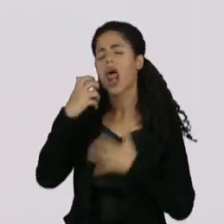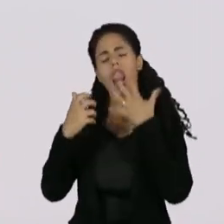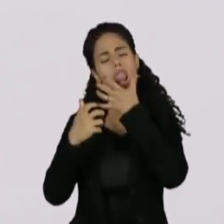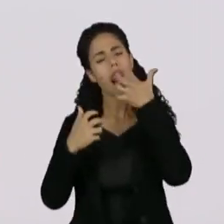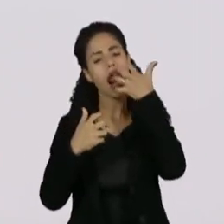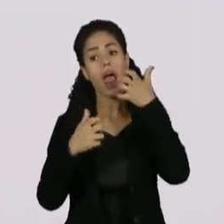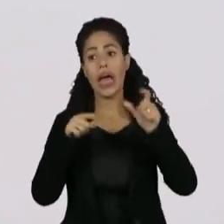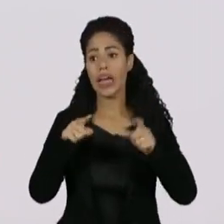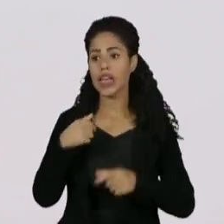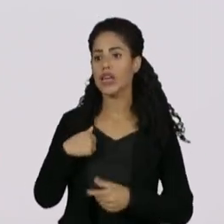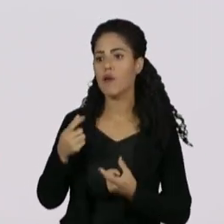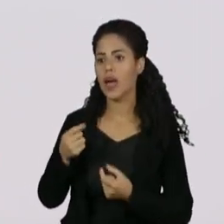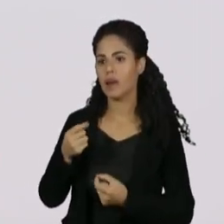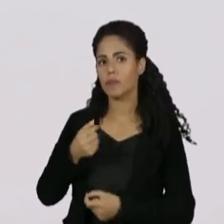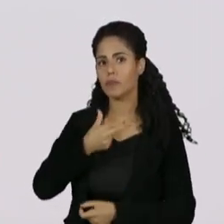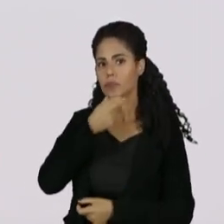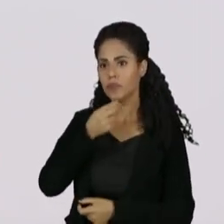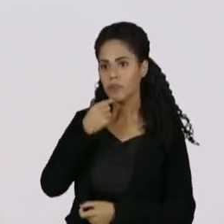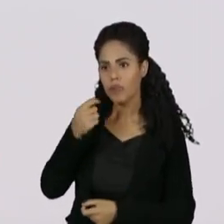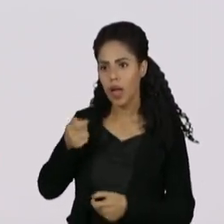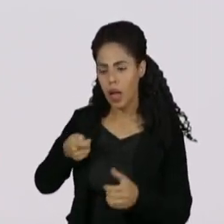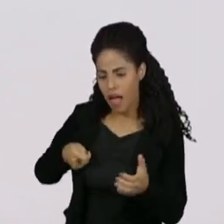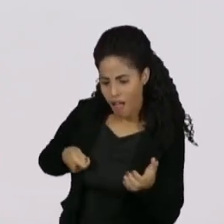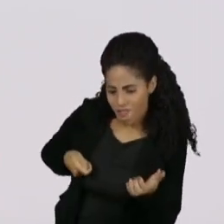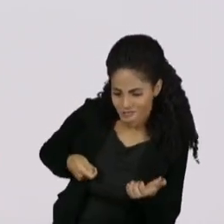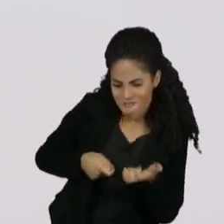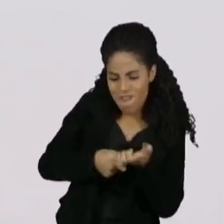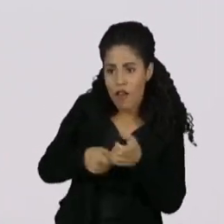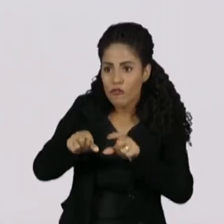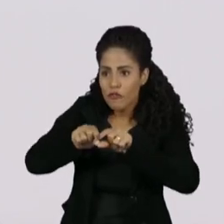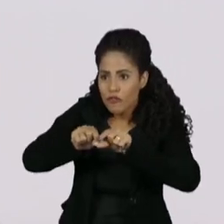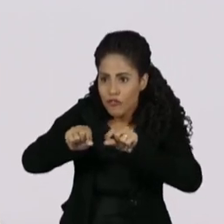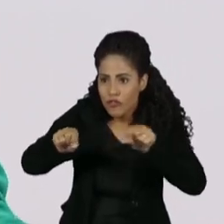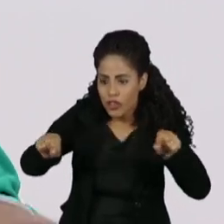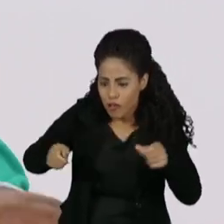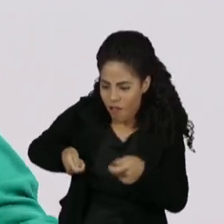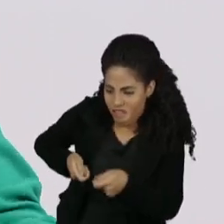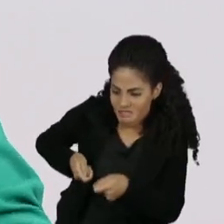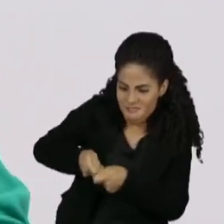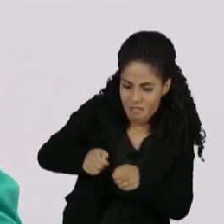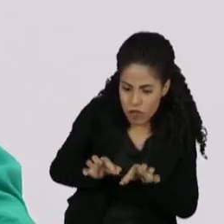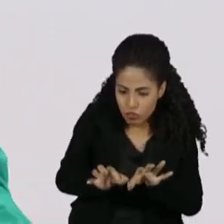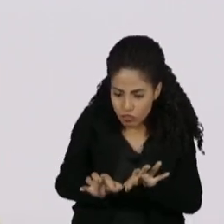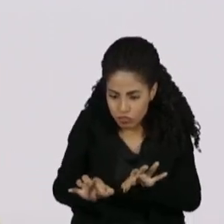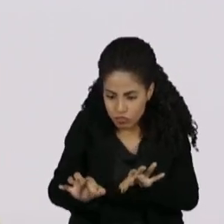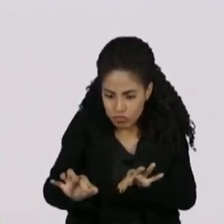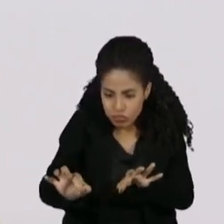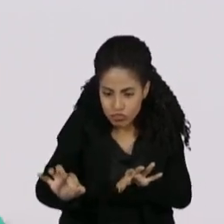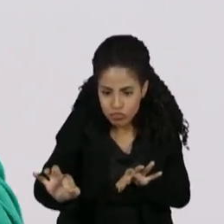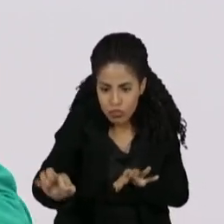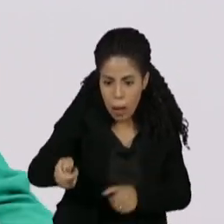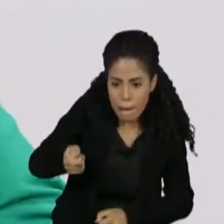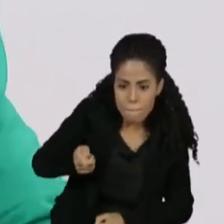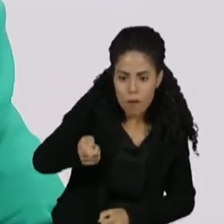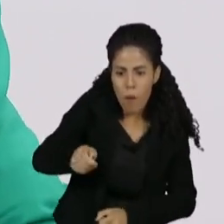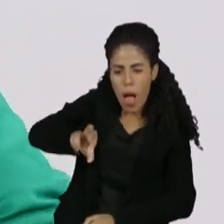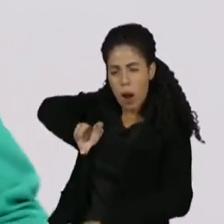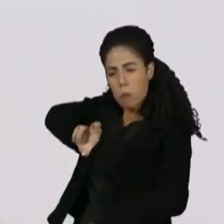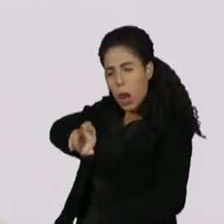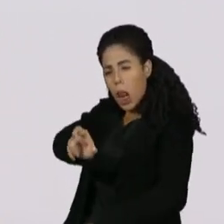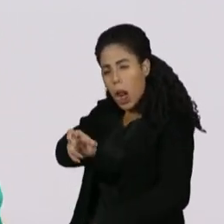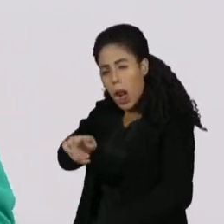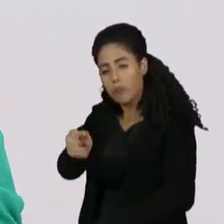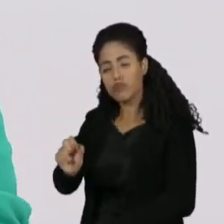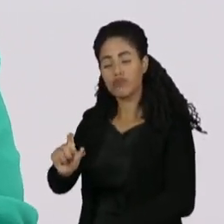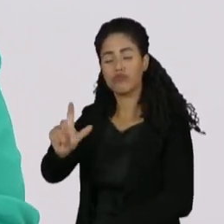moleque é fogo. Eu pegava uma caixa acústica e emendava um fio no outro até o fio conseguir chegar no banheiro. Ligava o som no último volume e ia